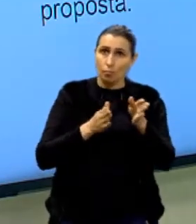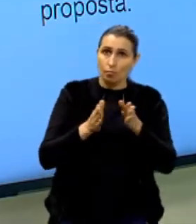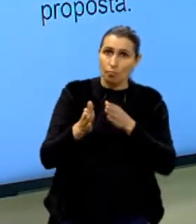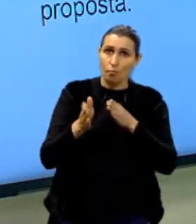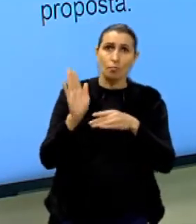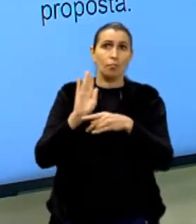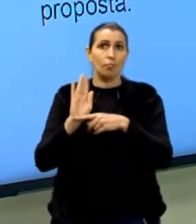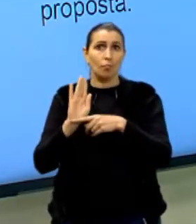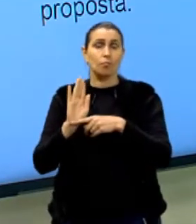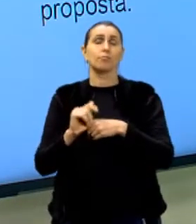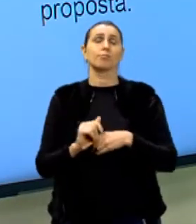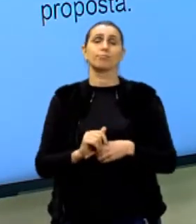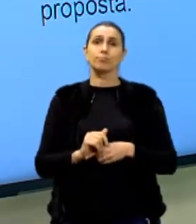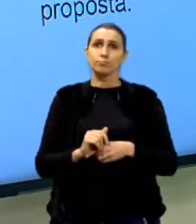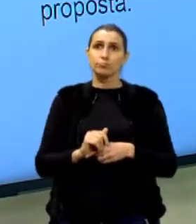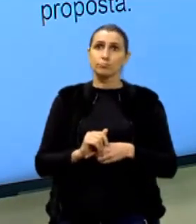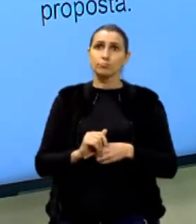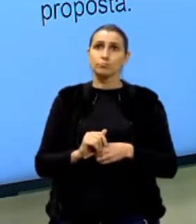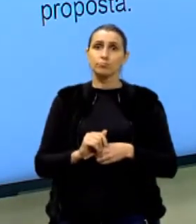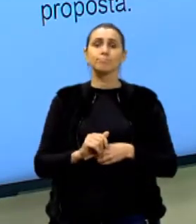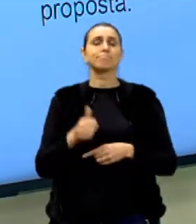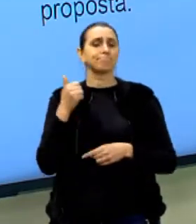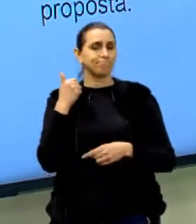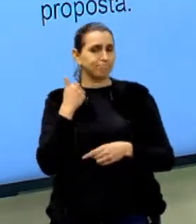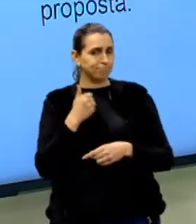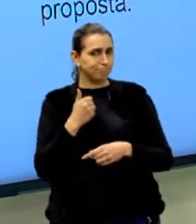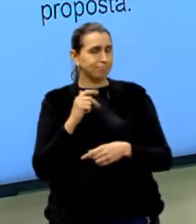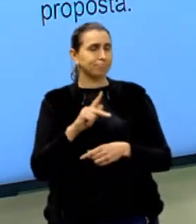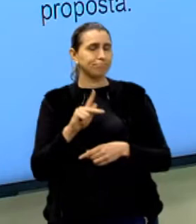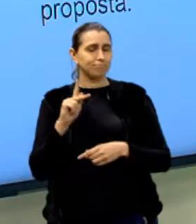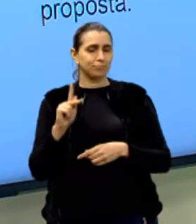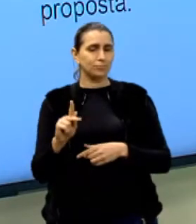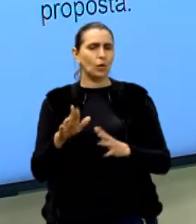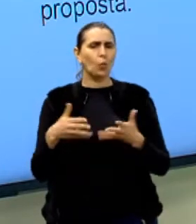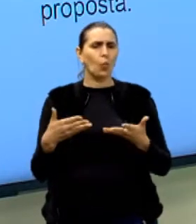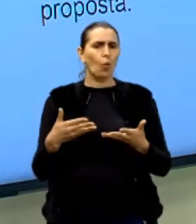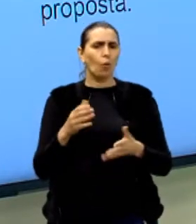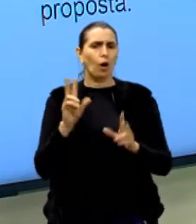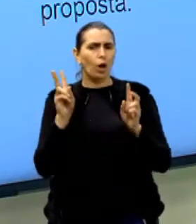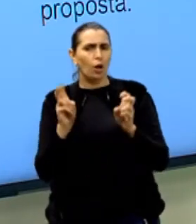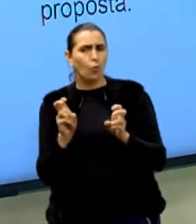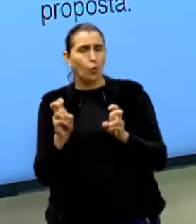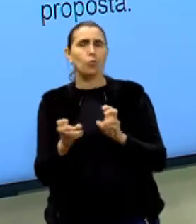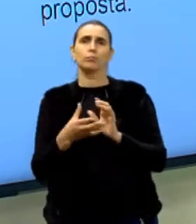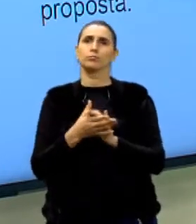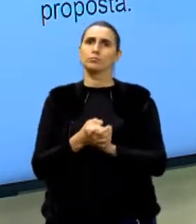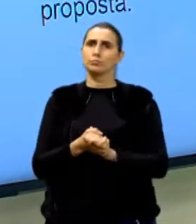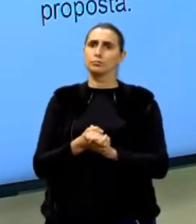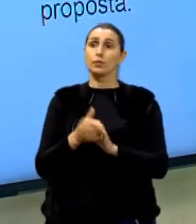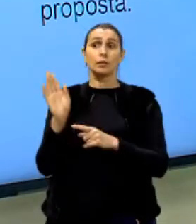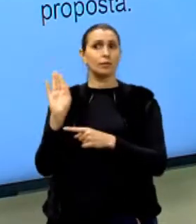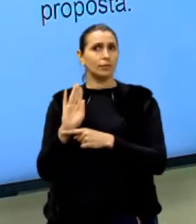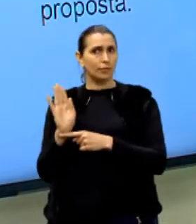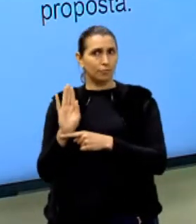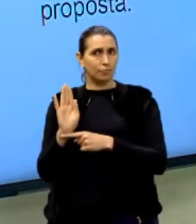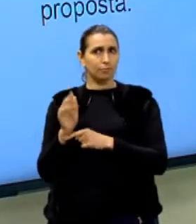ao cinema. Beleza, professor. Qual é o assunto? Cinema.